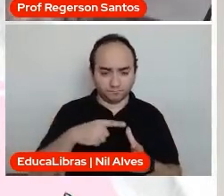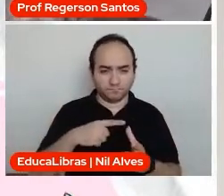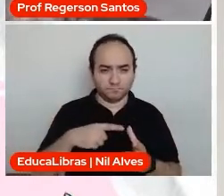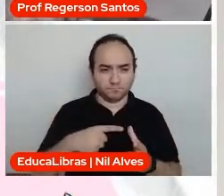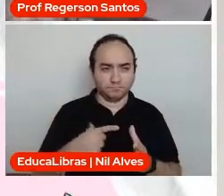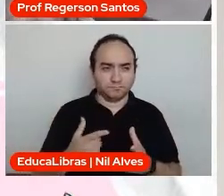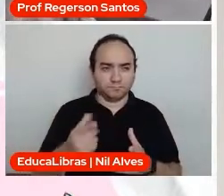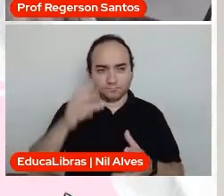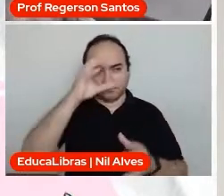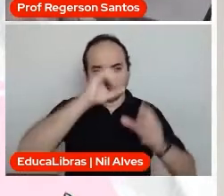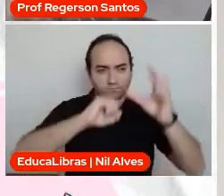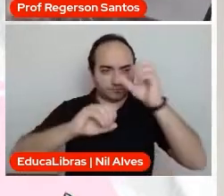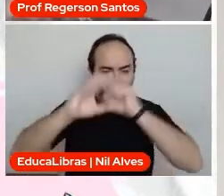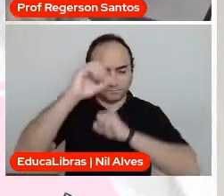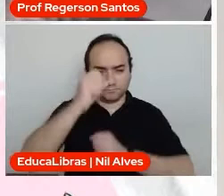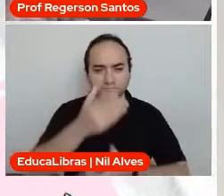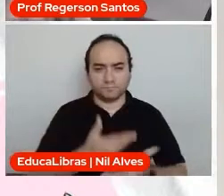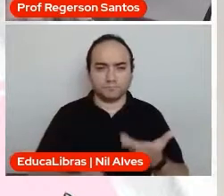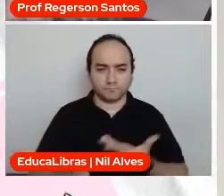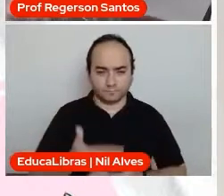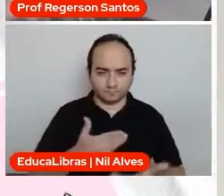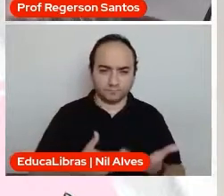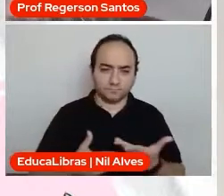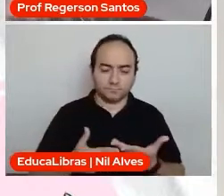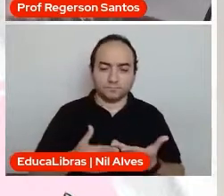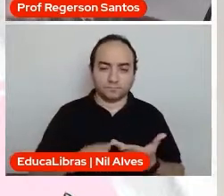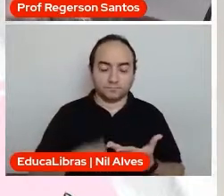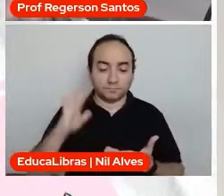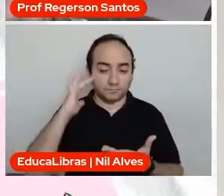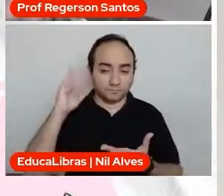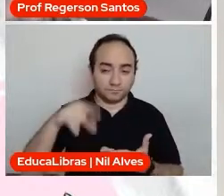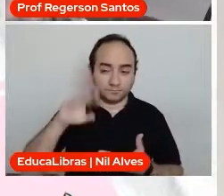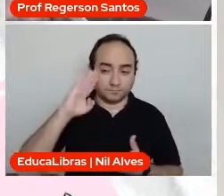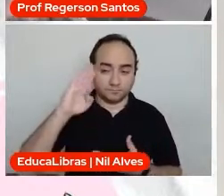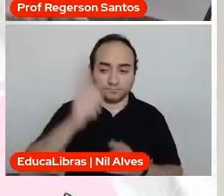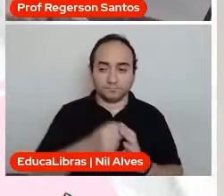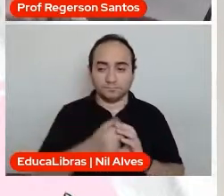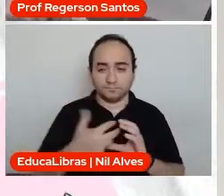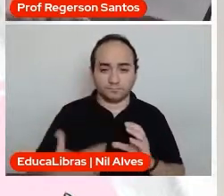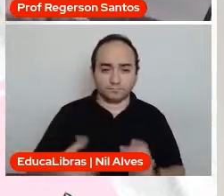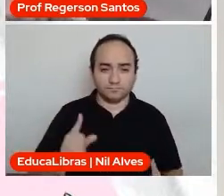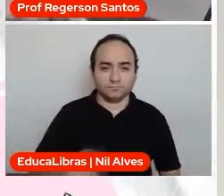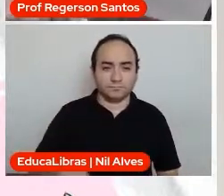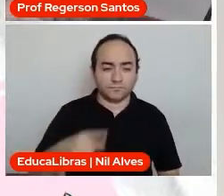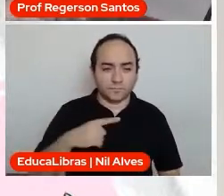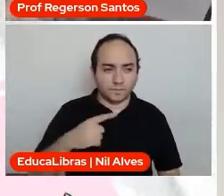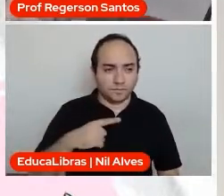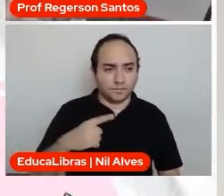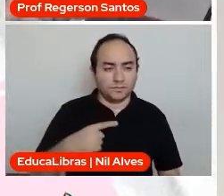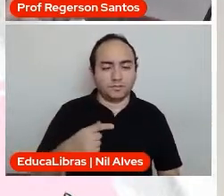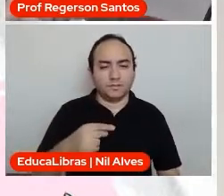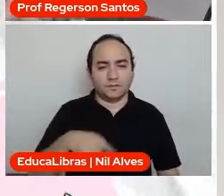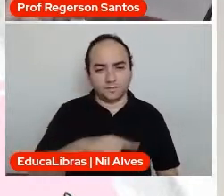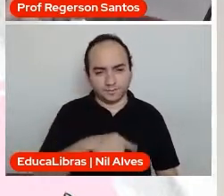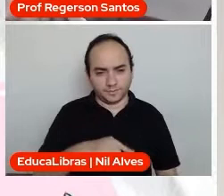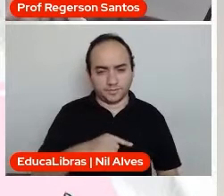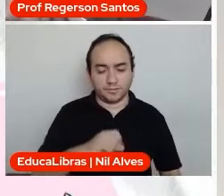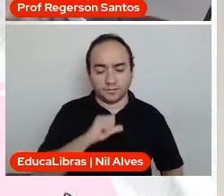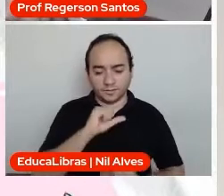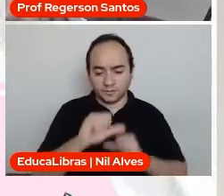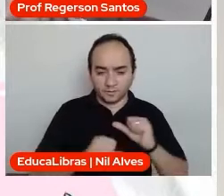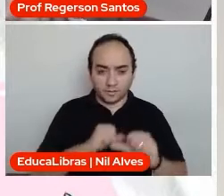conhecimento. Talvez essa seja a das principais características nossas, de transformar os